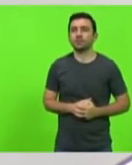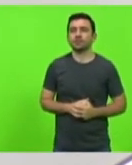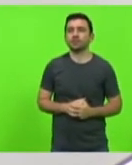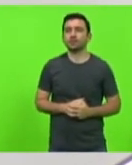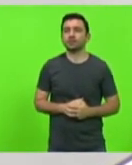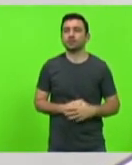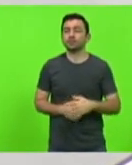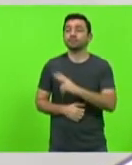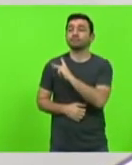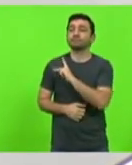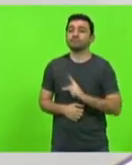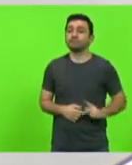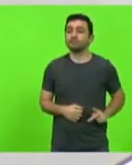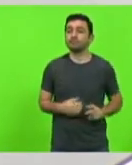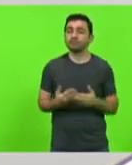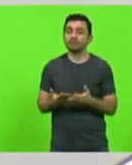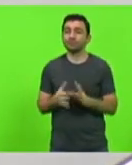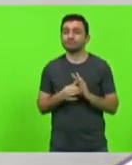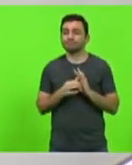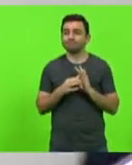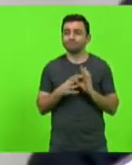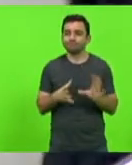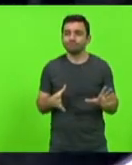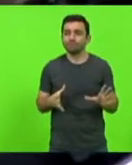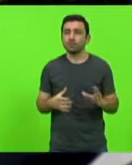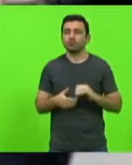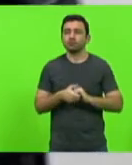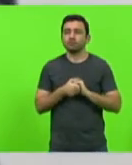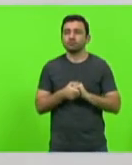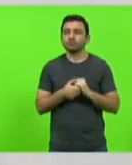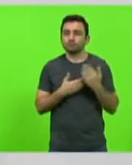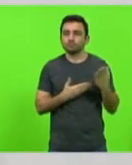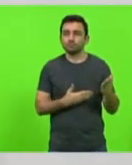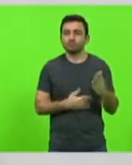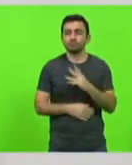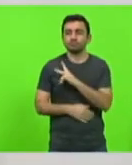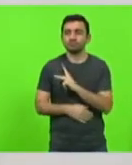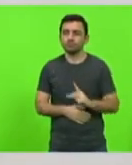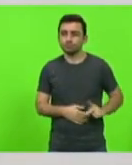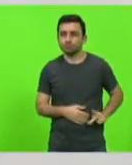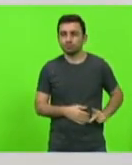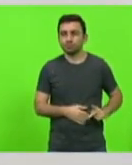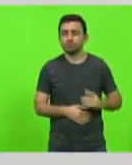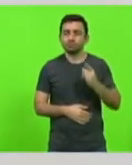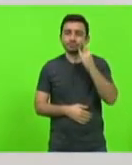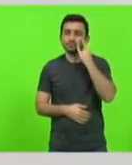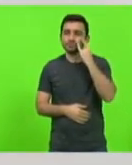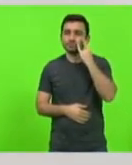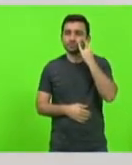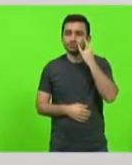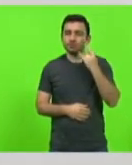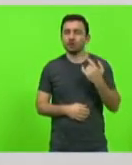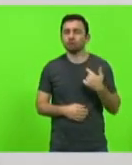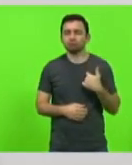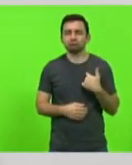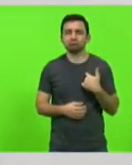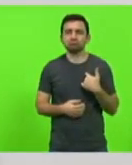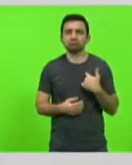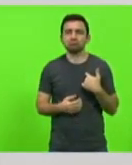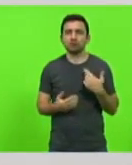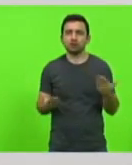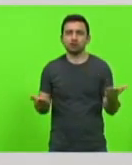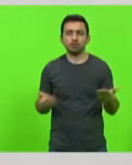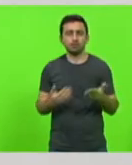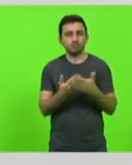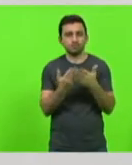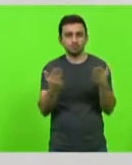darei início, cumprimentando o senhor presidente Erneus de Nadal. Tomo a liberdade de estender de forma carinhosa a cada